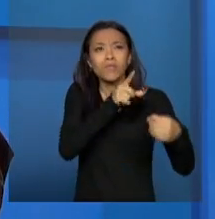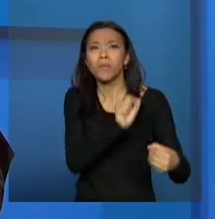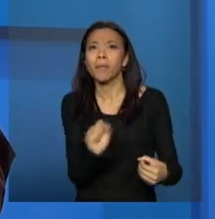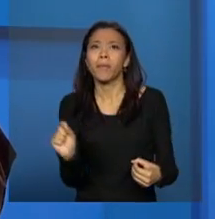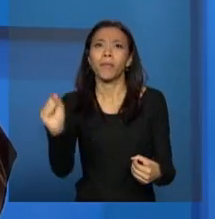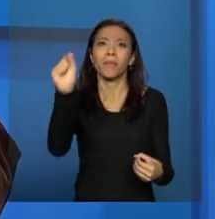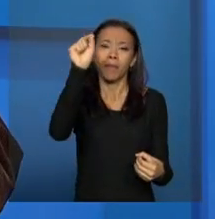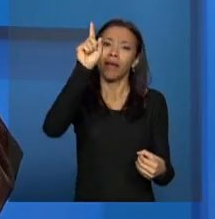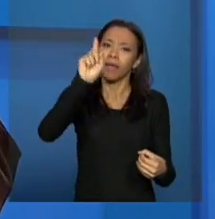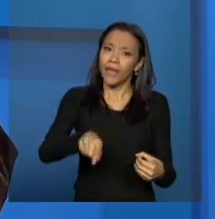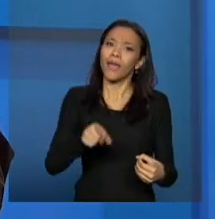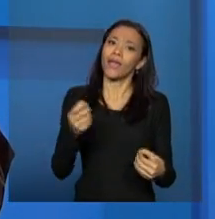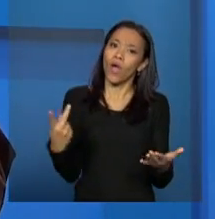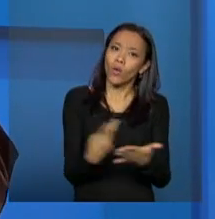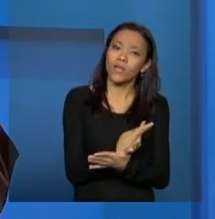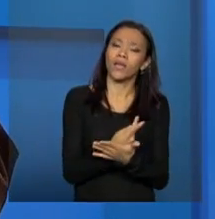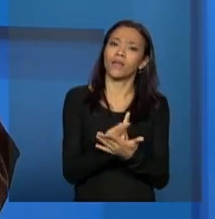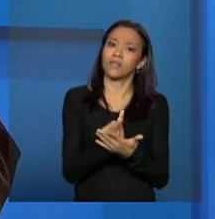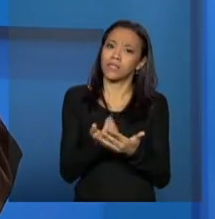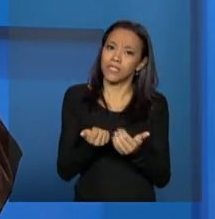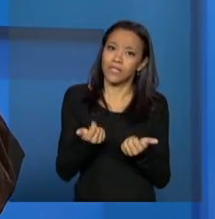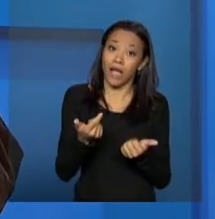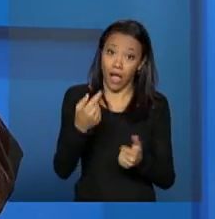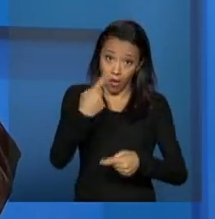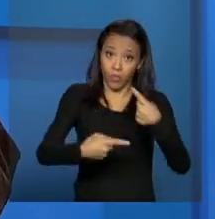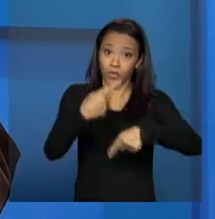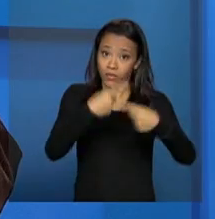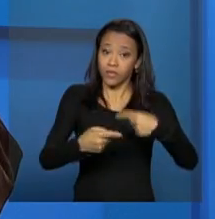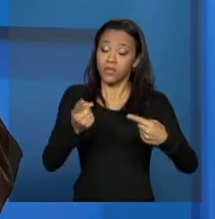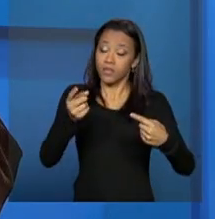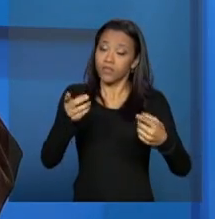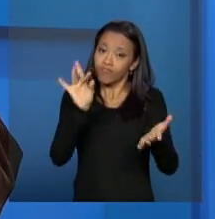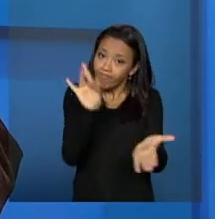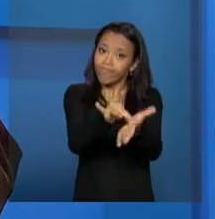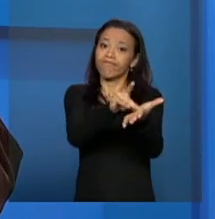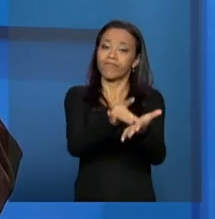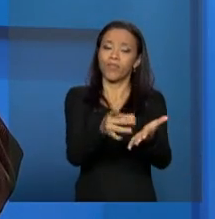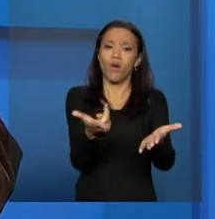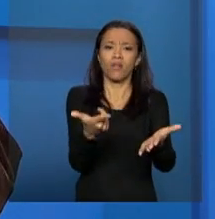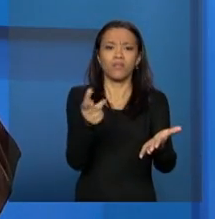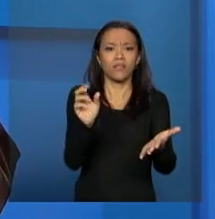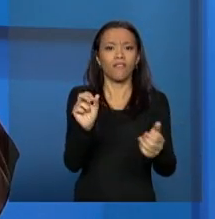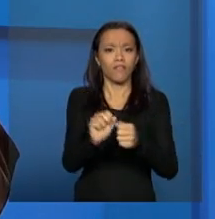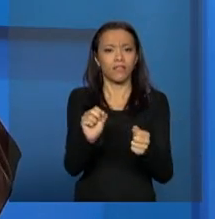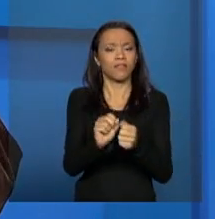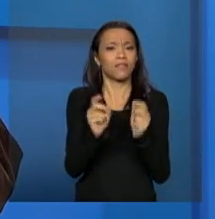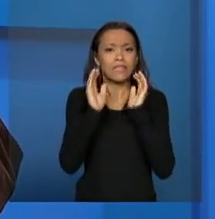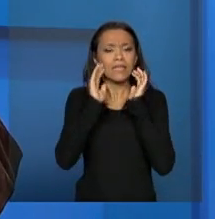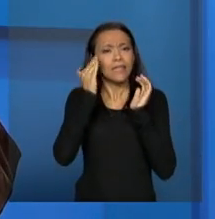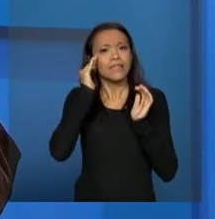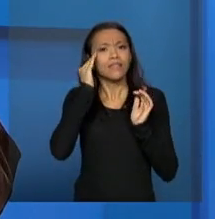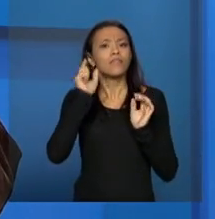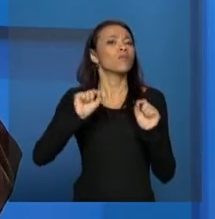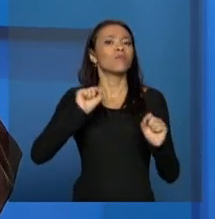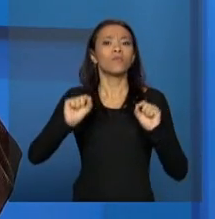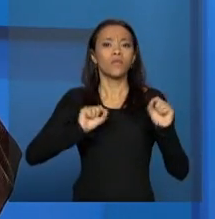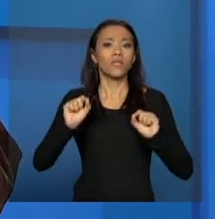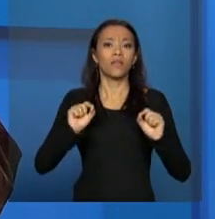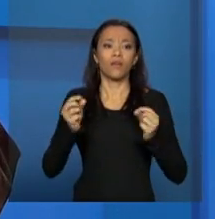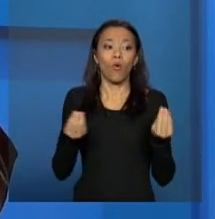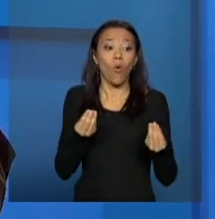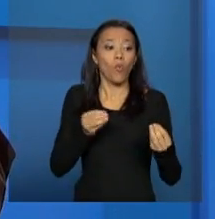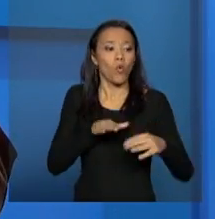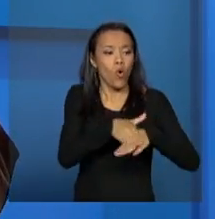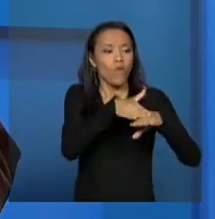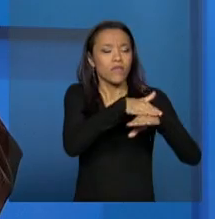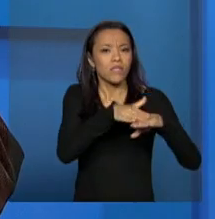né, a política é executada, onde o cidadão procura o seu serviço, possa, de fato, estar cumprindo seu papel, possa estar entendendo, de fato, como é que ele possa estar dialogando